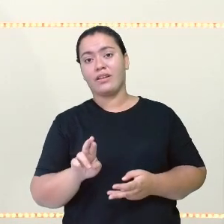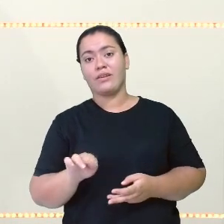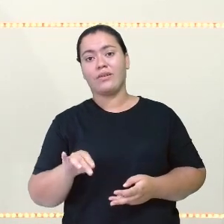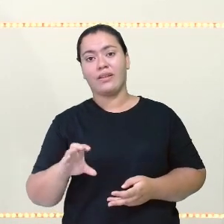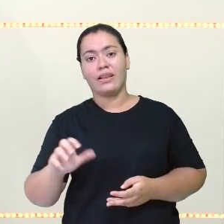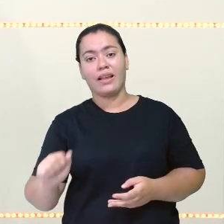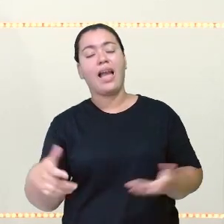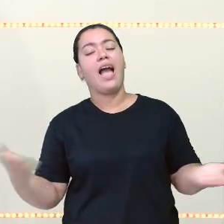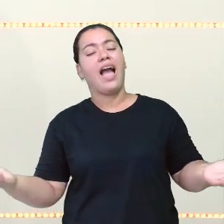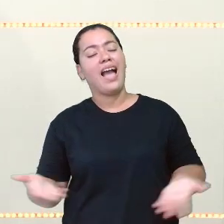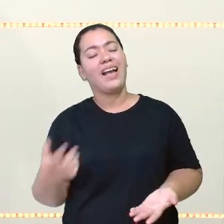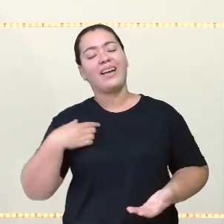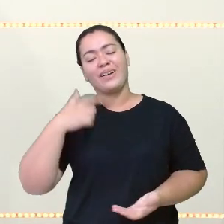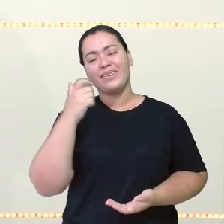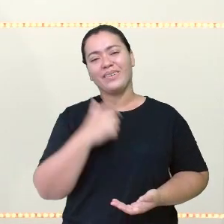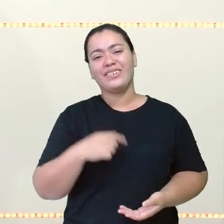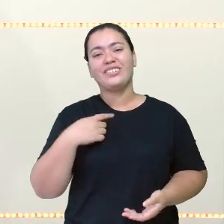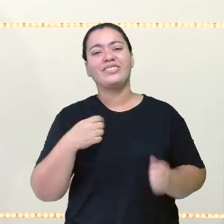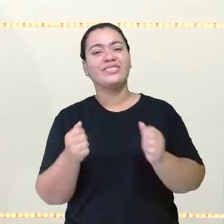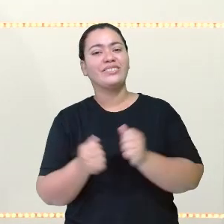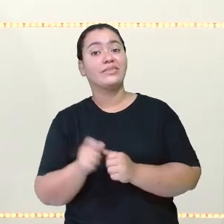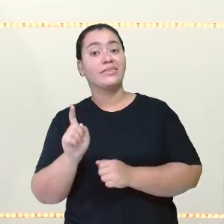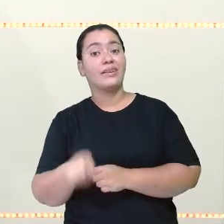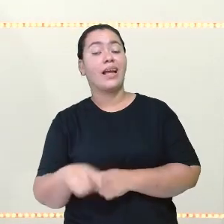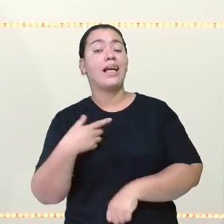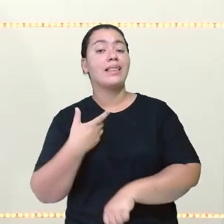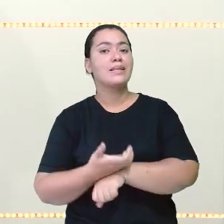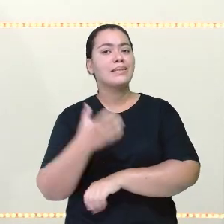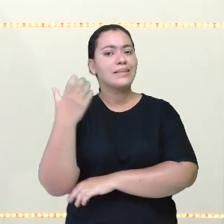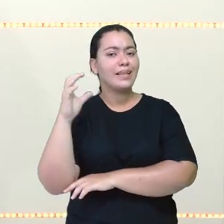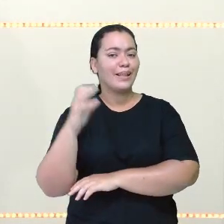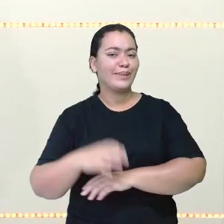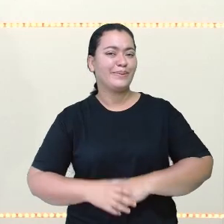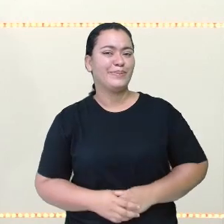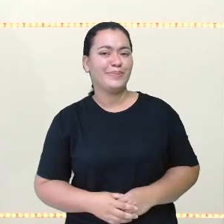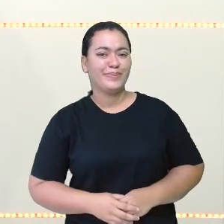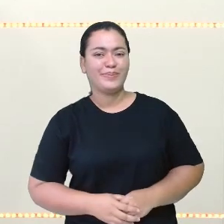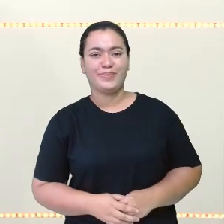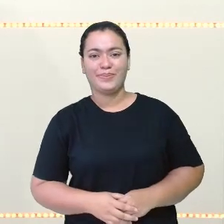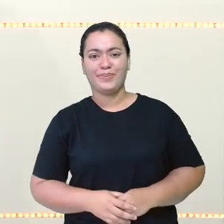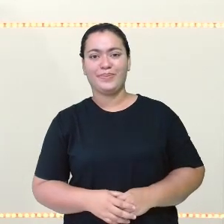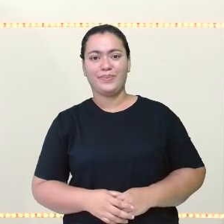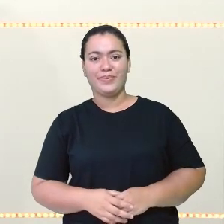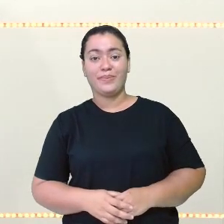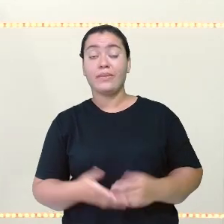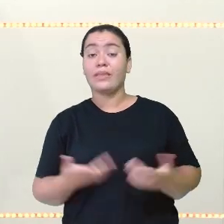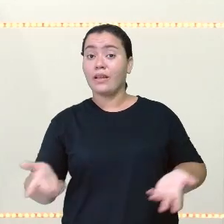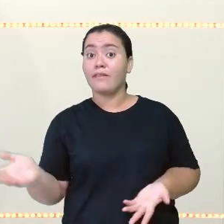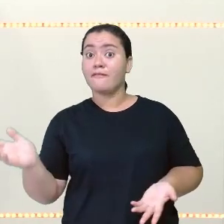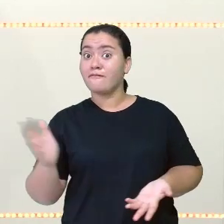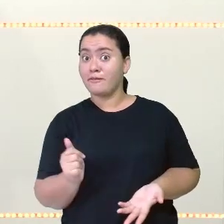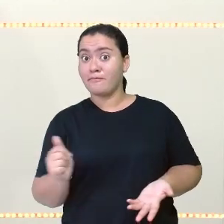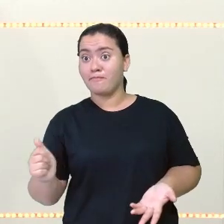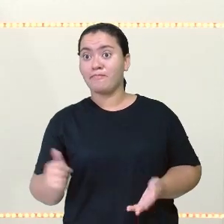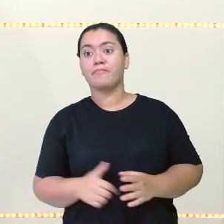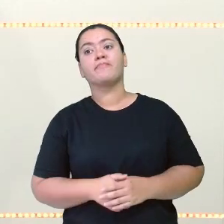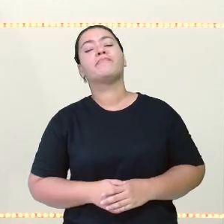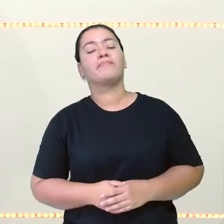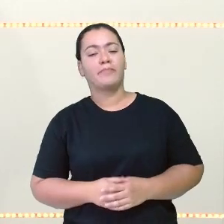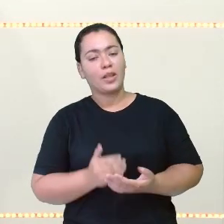Maurícia, Ciências, Meios de Comunicação. Certo? Então, vamos lá, vamos